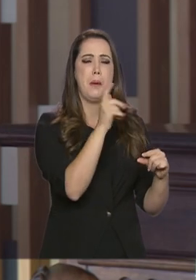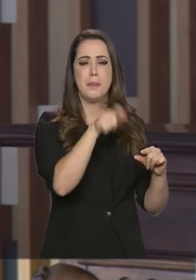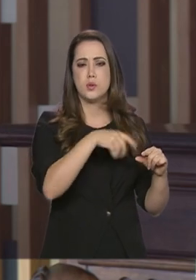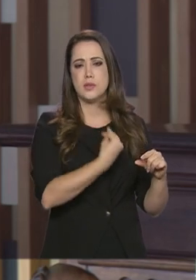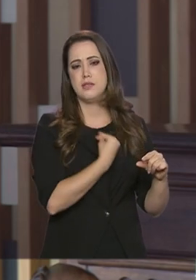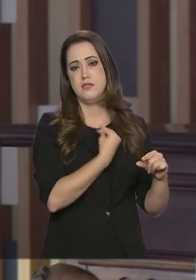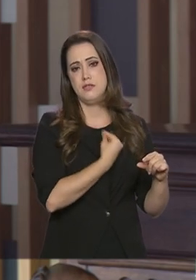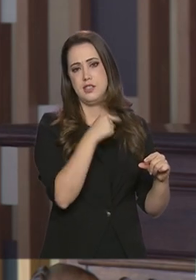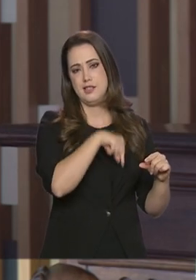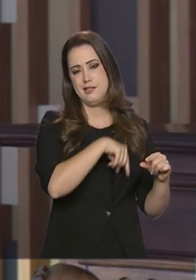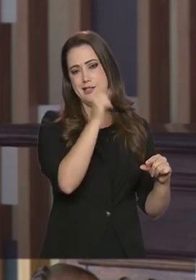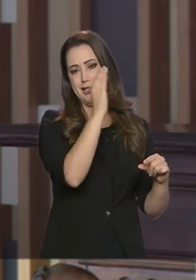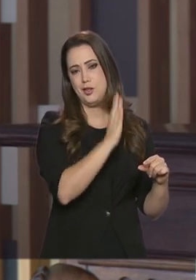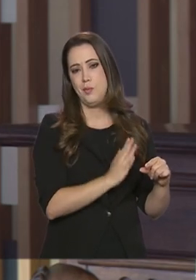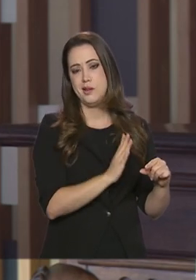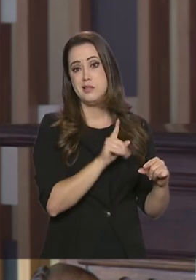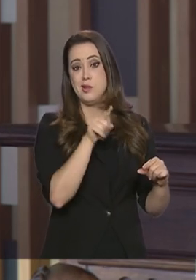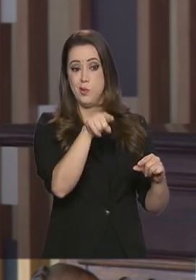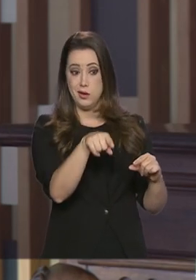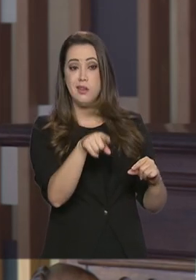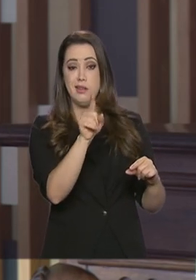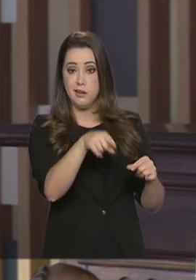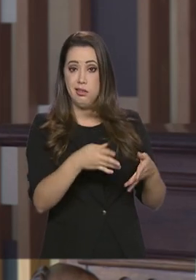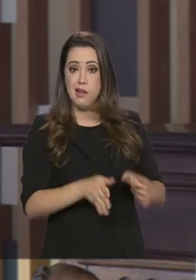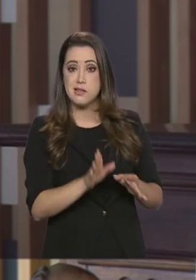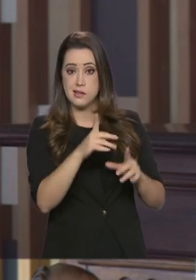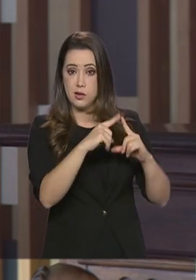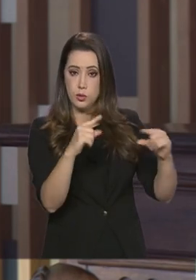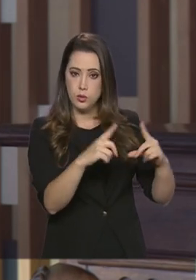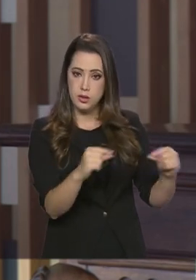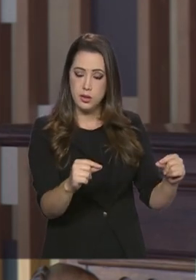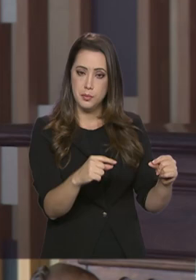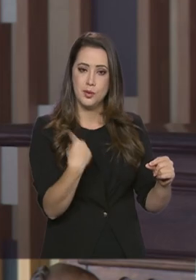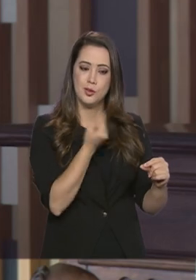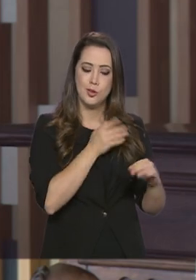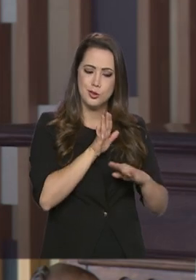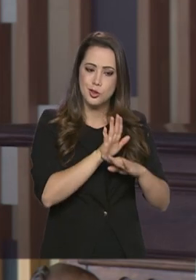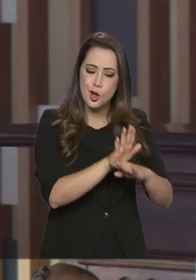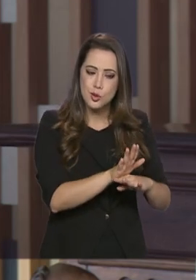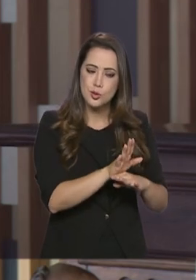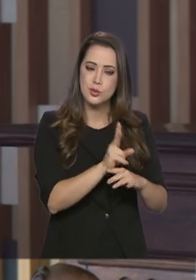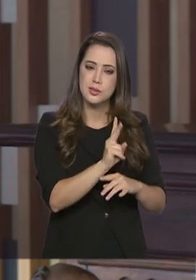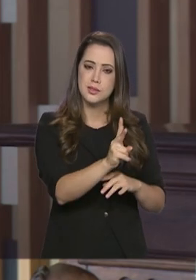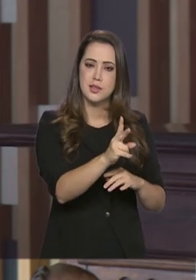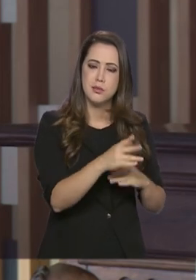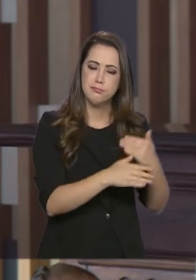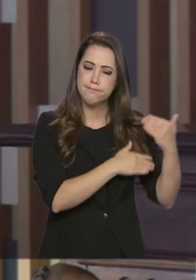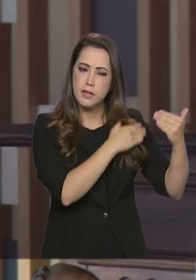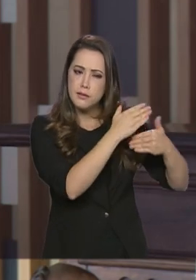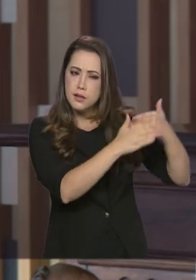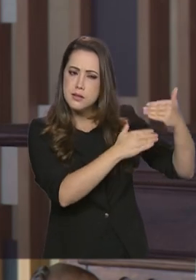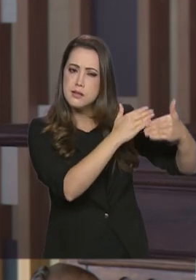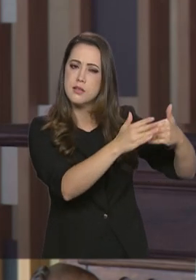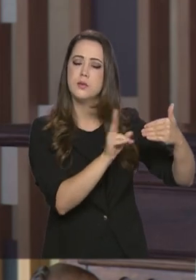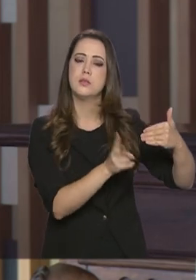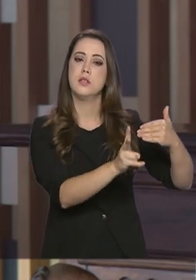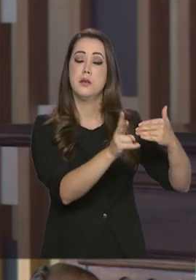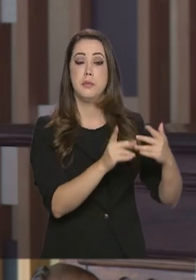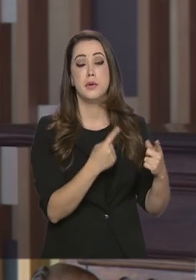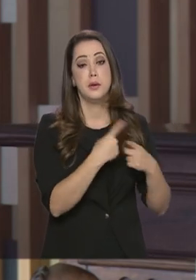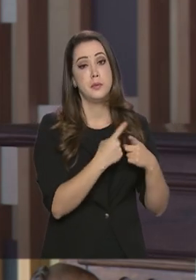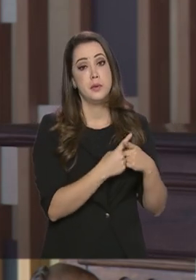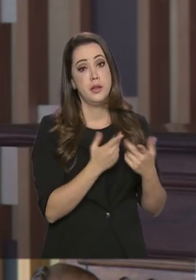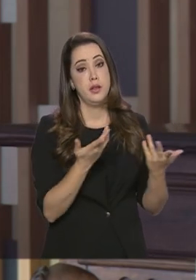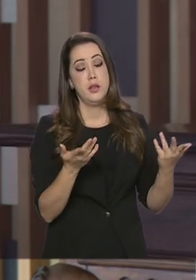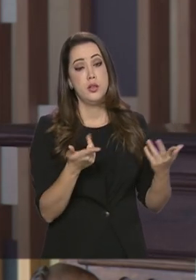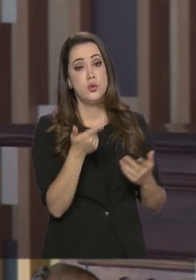Brasil. Então, o que está acontecendo é, digamos, uma atualização dessa nossa tradição. Uma vez mais, surgiu